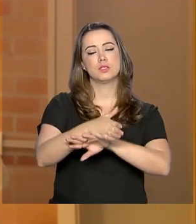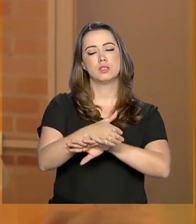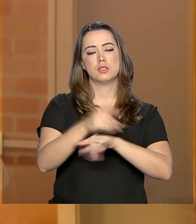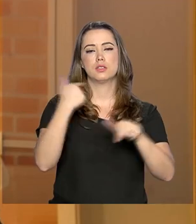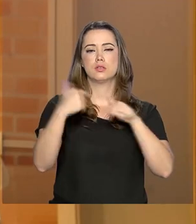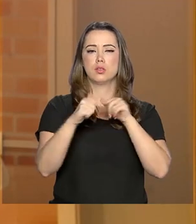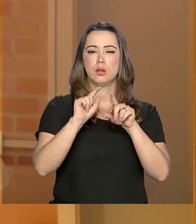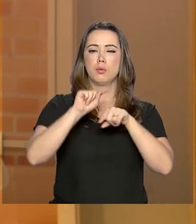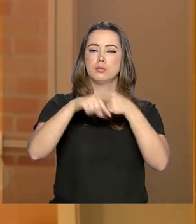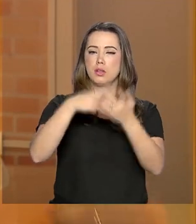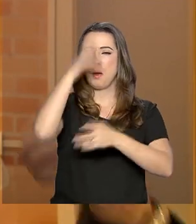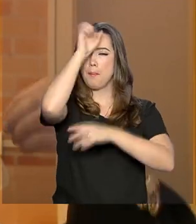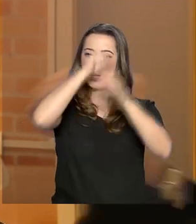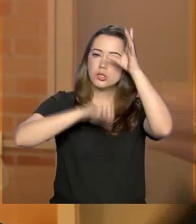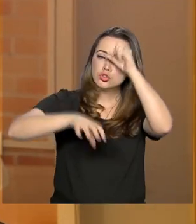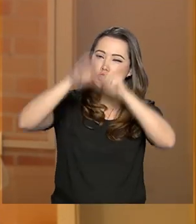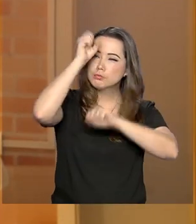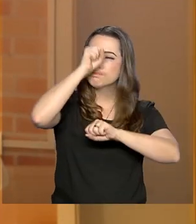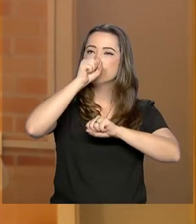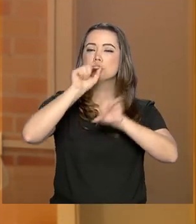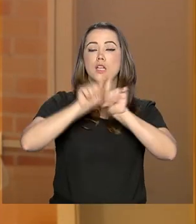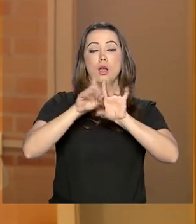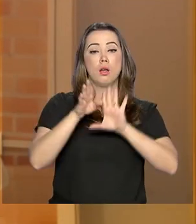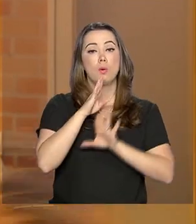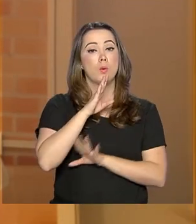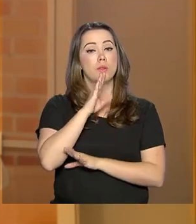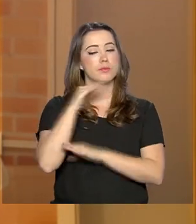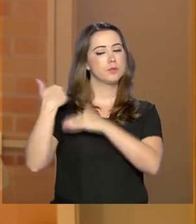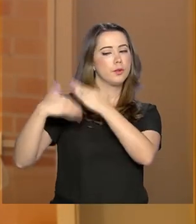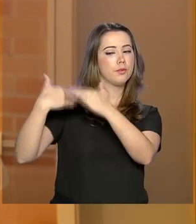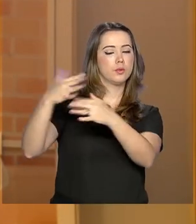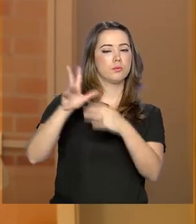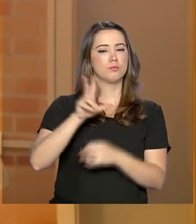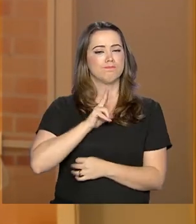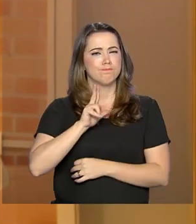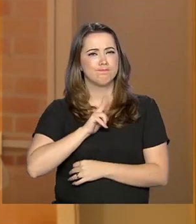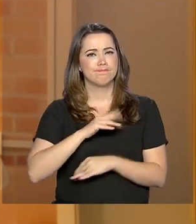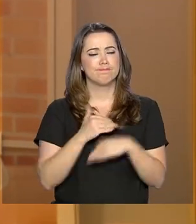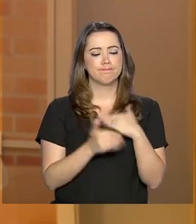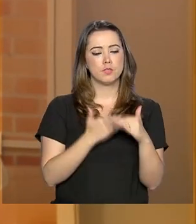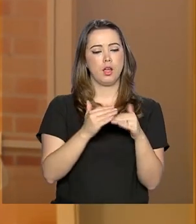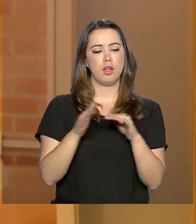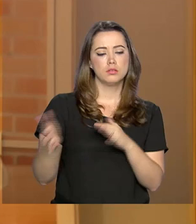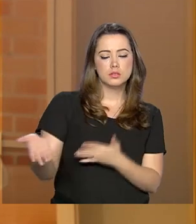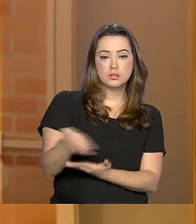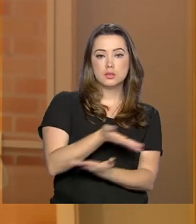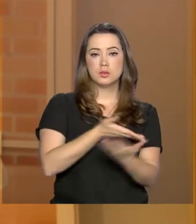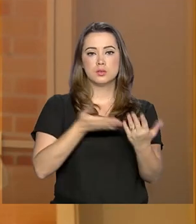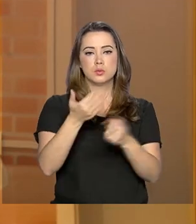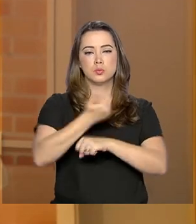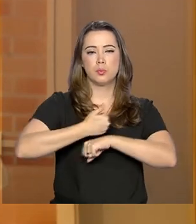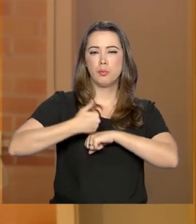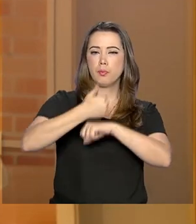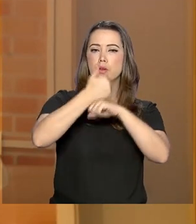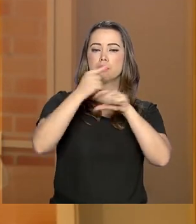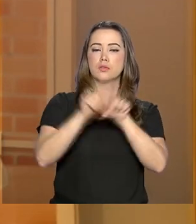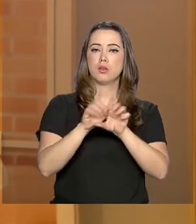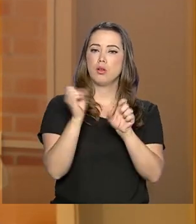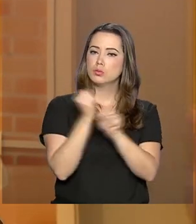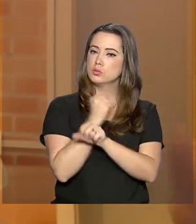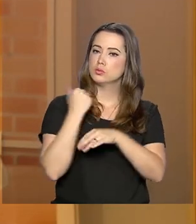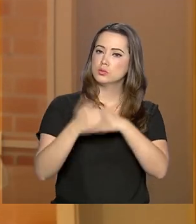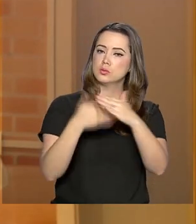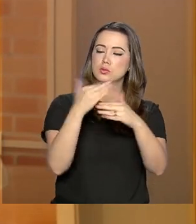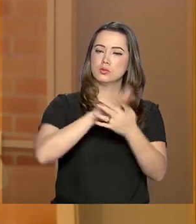constrói seus conhecimentos profissionais, a sua evolução pessoal, sua rede de relacionamentos profissionais começa a ser construída